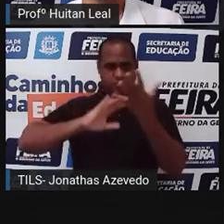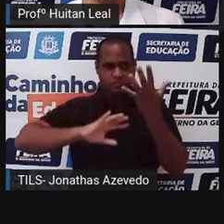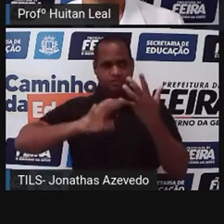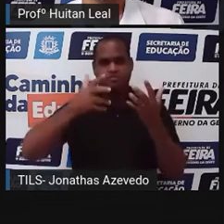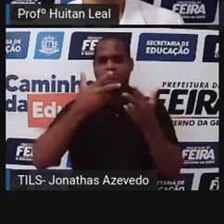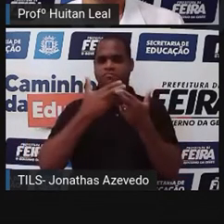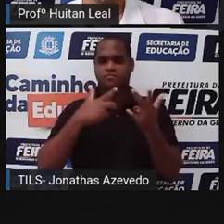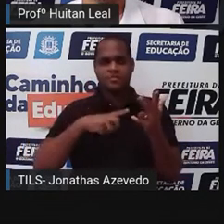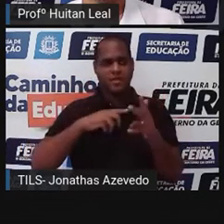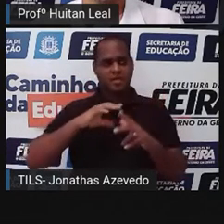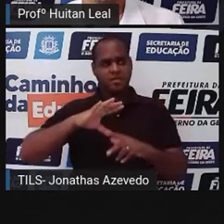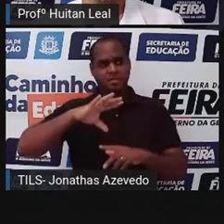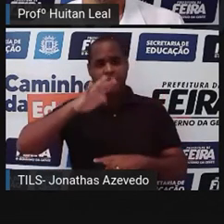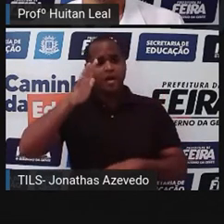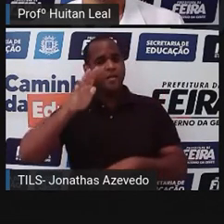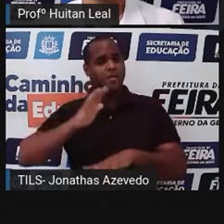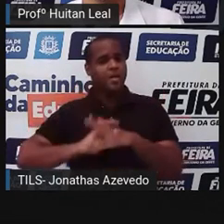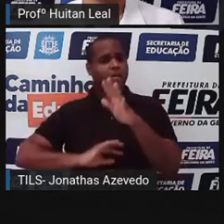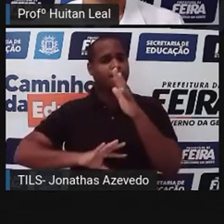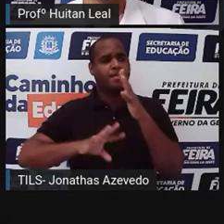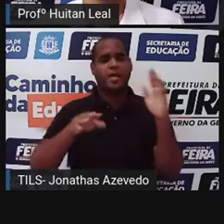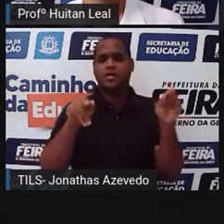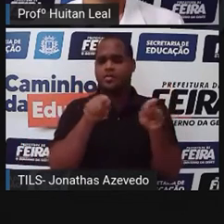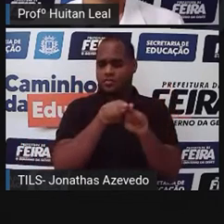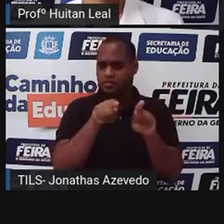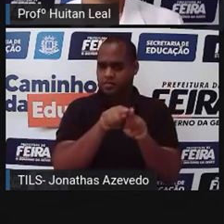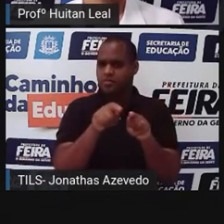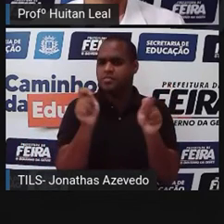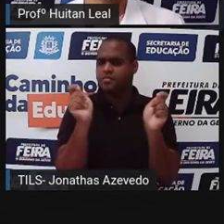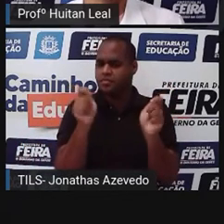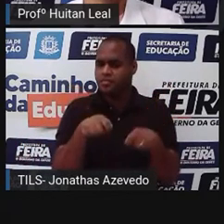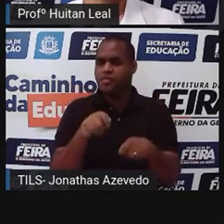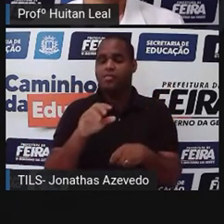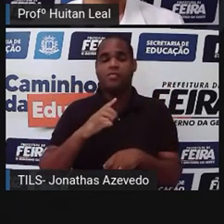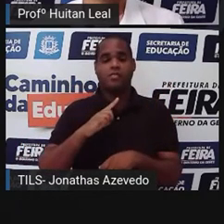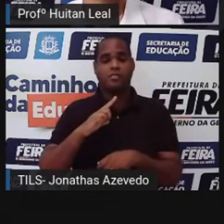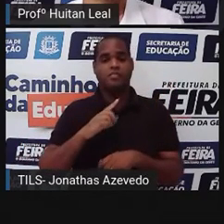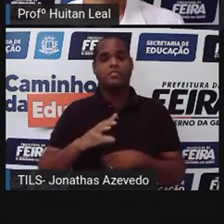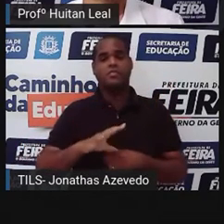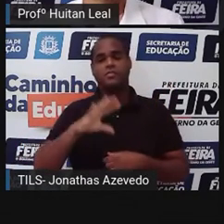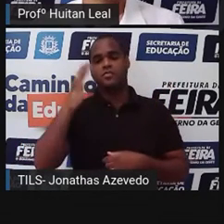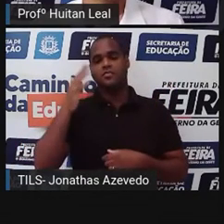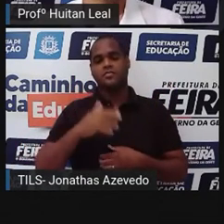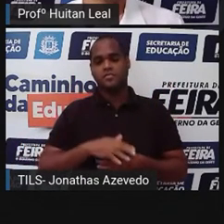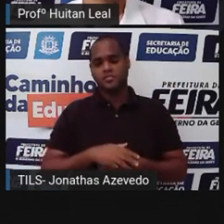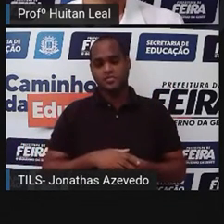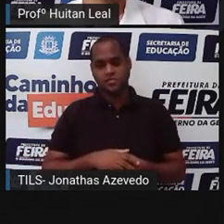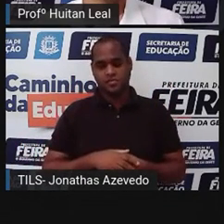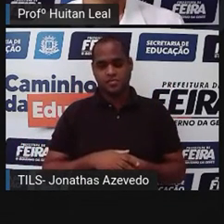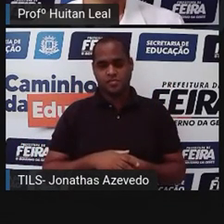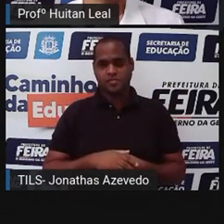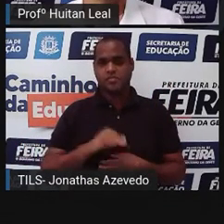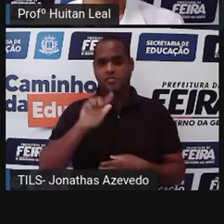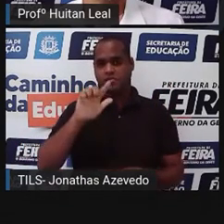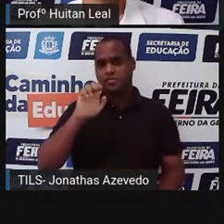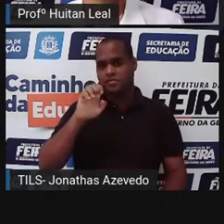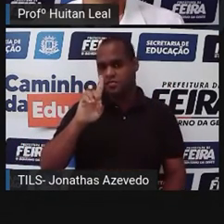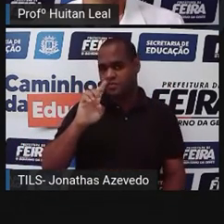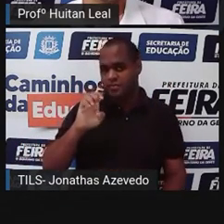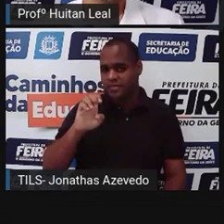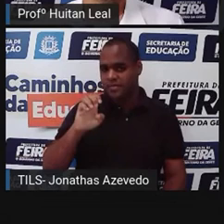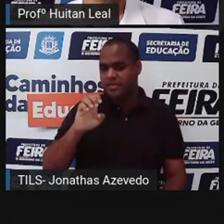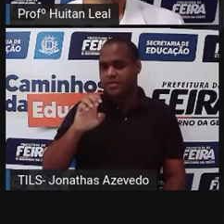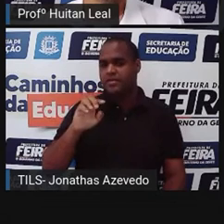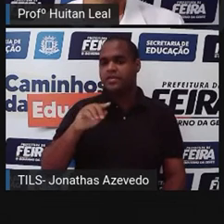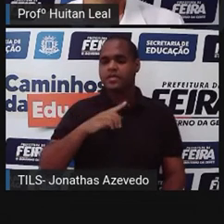quais consequências e quais reações elas provocam. Então, depois do lead, do